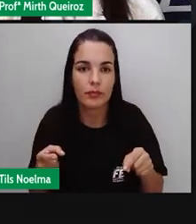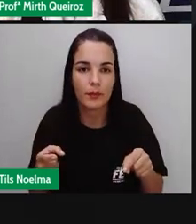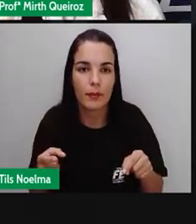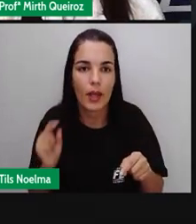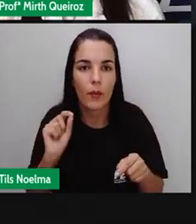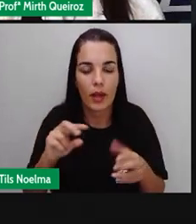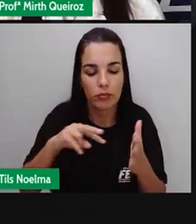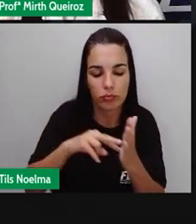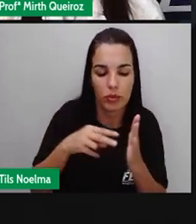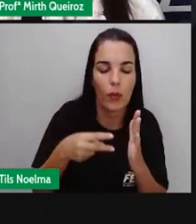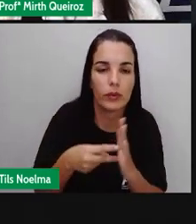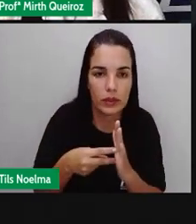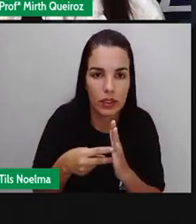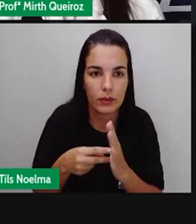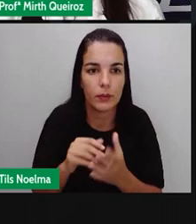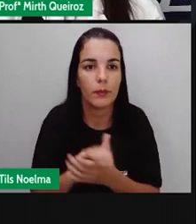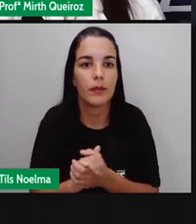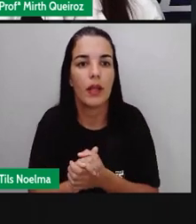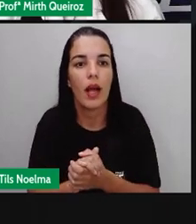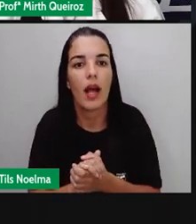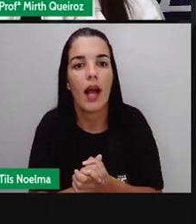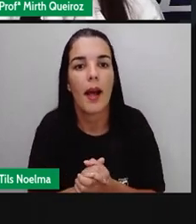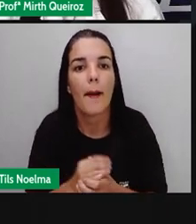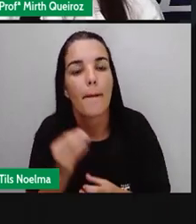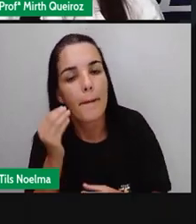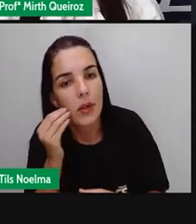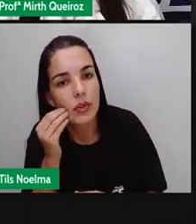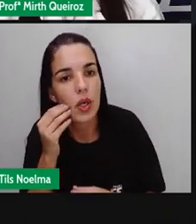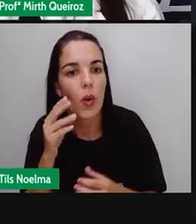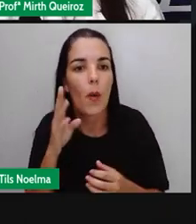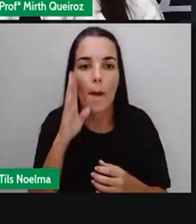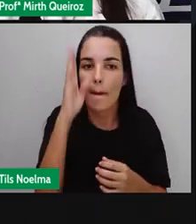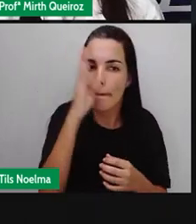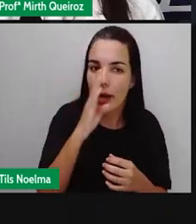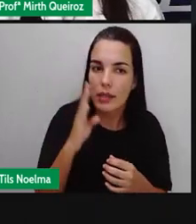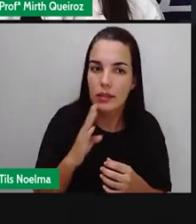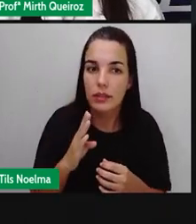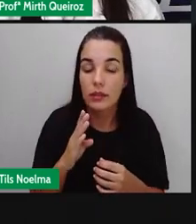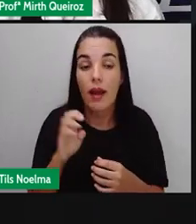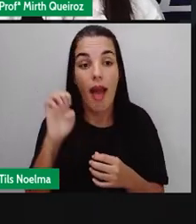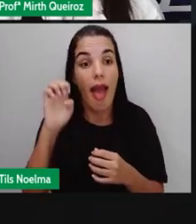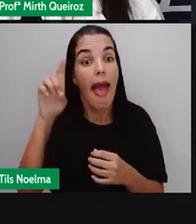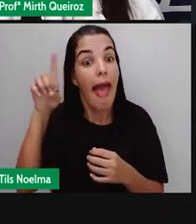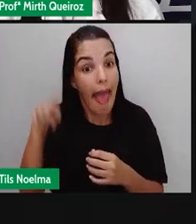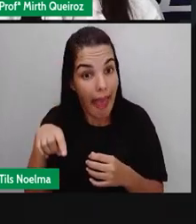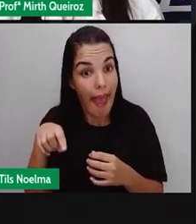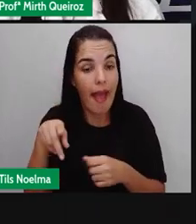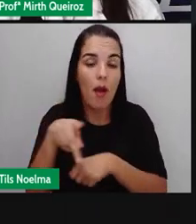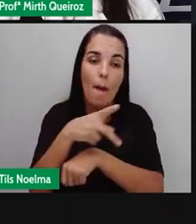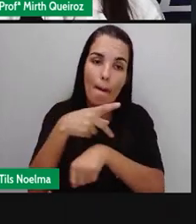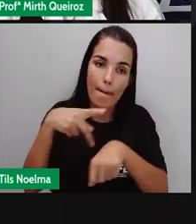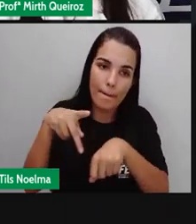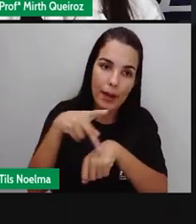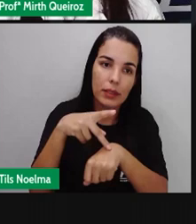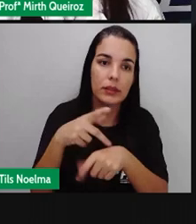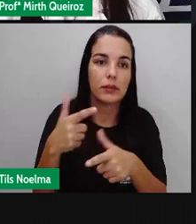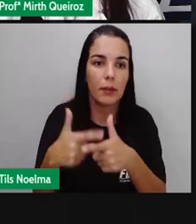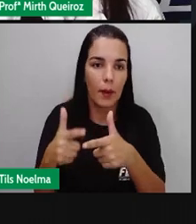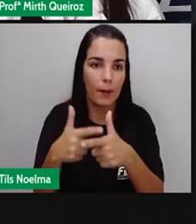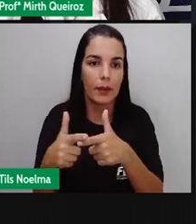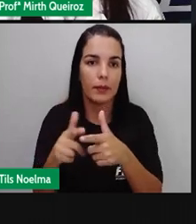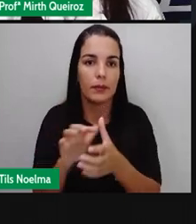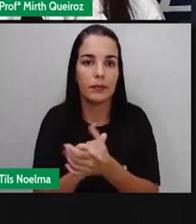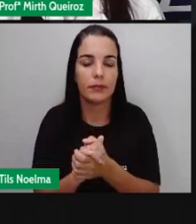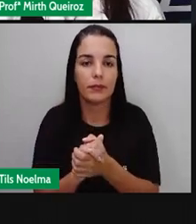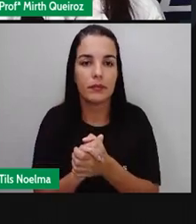conceito de Brasil, certo? O Brasil, país emergente, tenta contornar a crise. Outro exemplo.